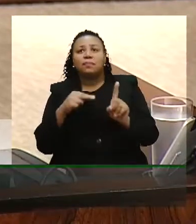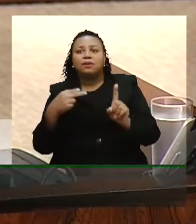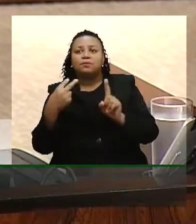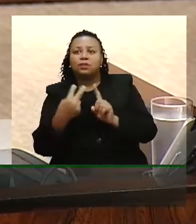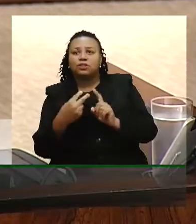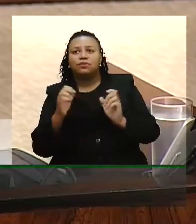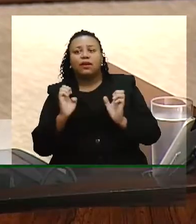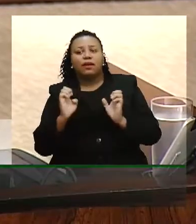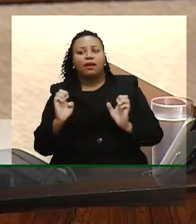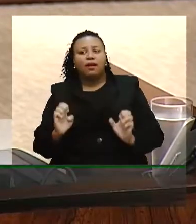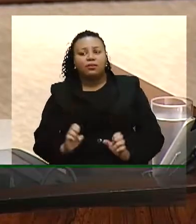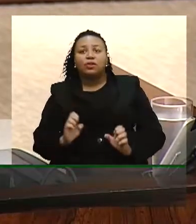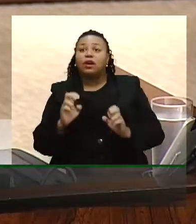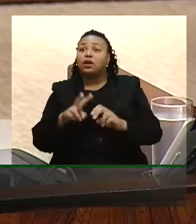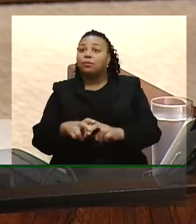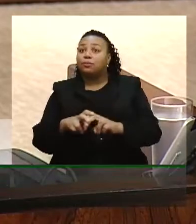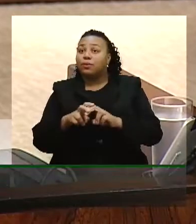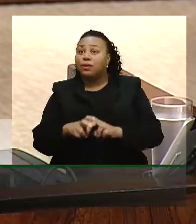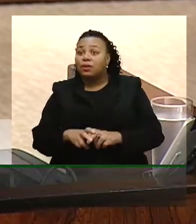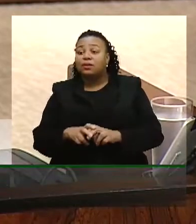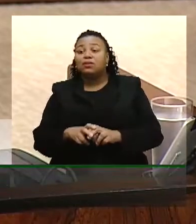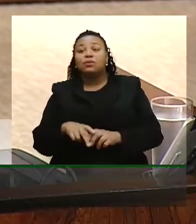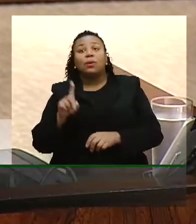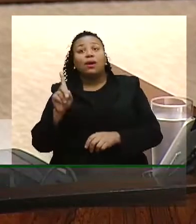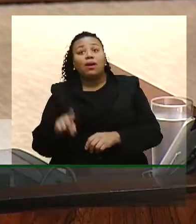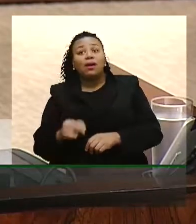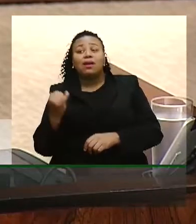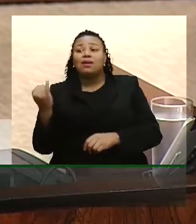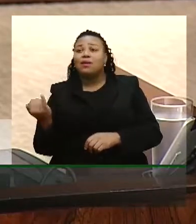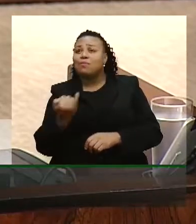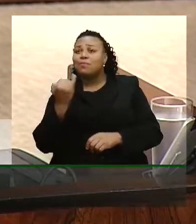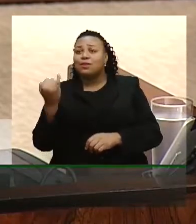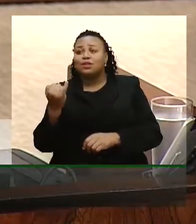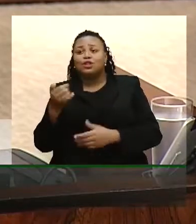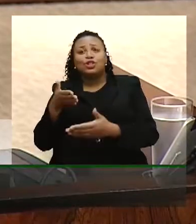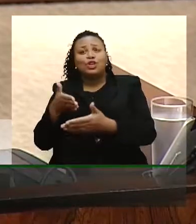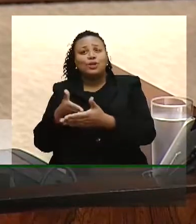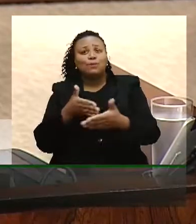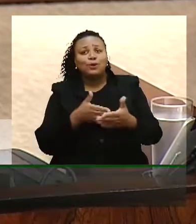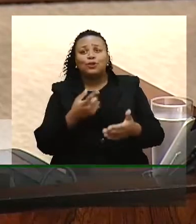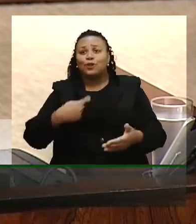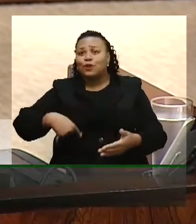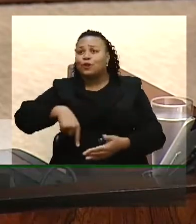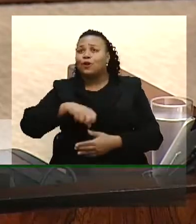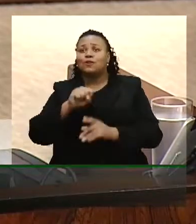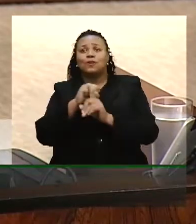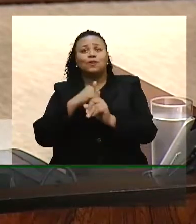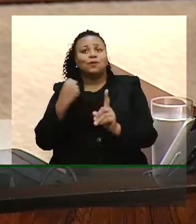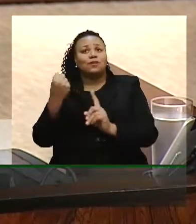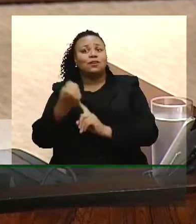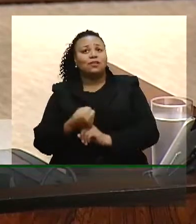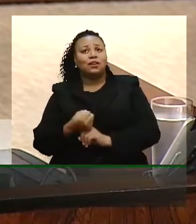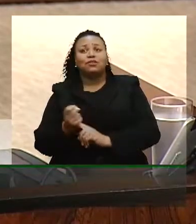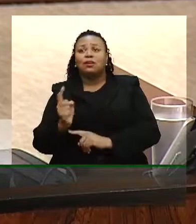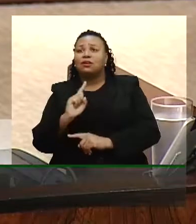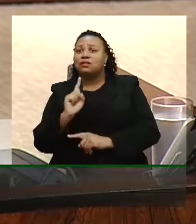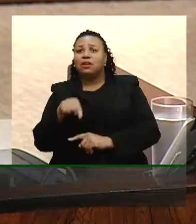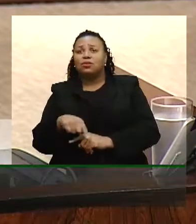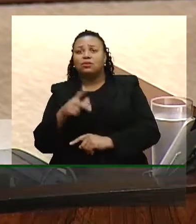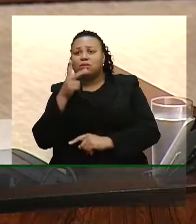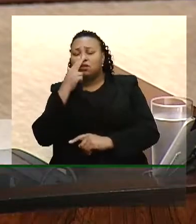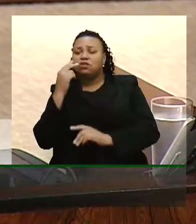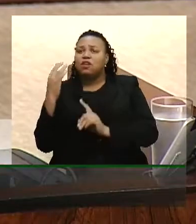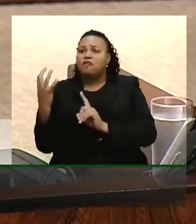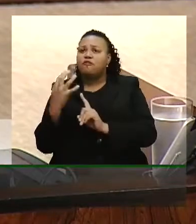ética. E, portanto, é imprescindível impedi-la para que nossa sociedade não seja abalada